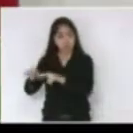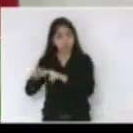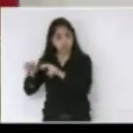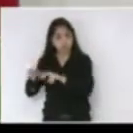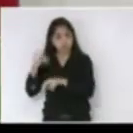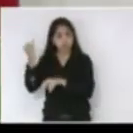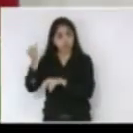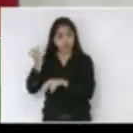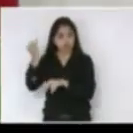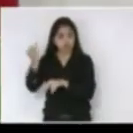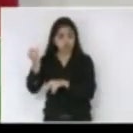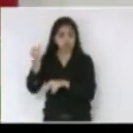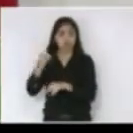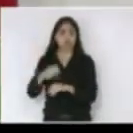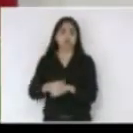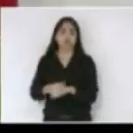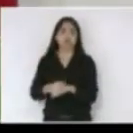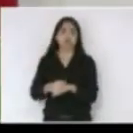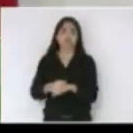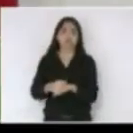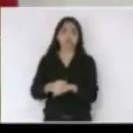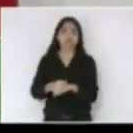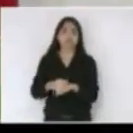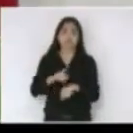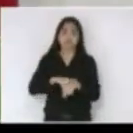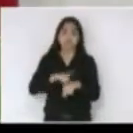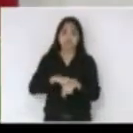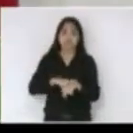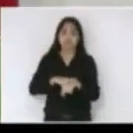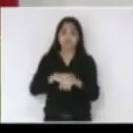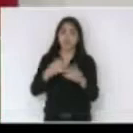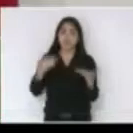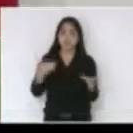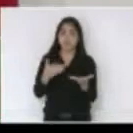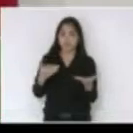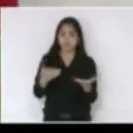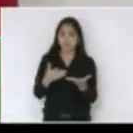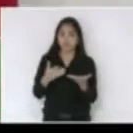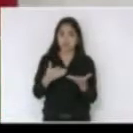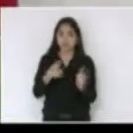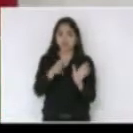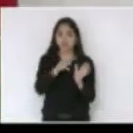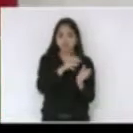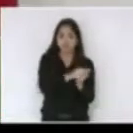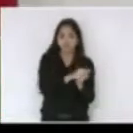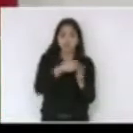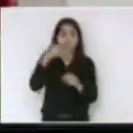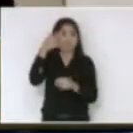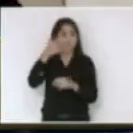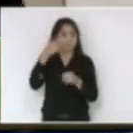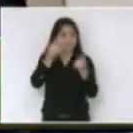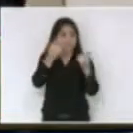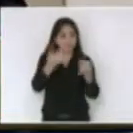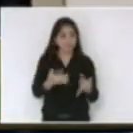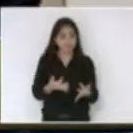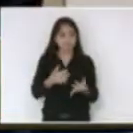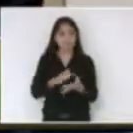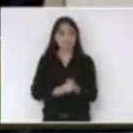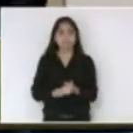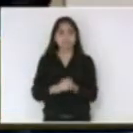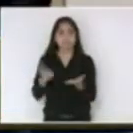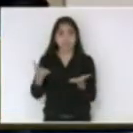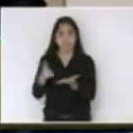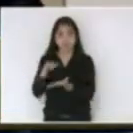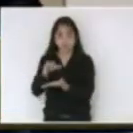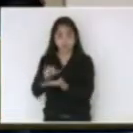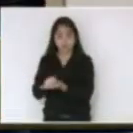oportuna e ela é pertinente nesse momento e por isso que eu faço o senhor presidente esse registro muito obrigado está inscrito